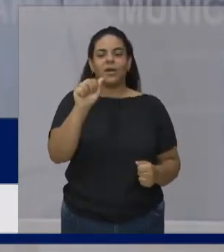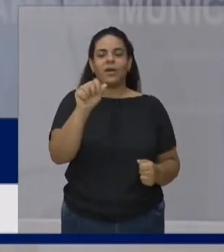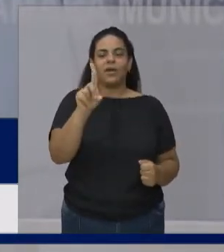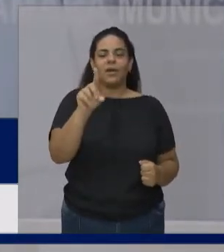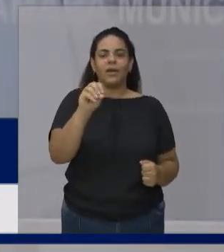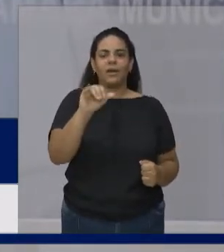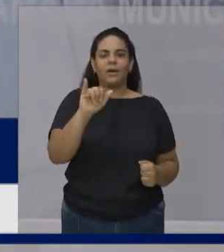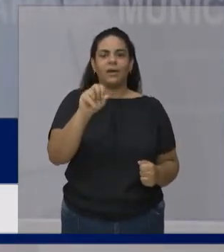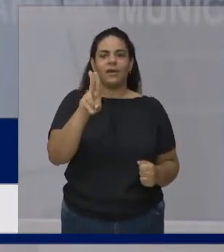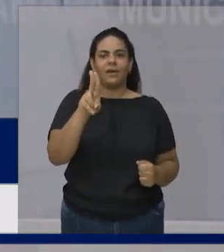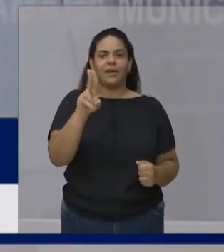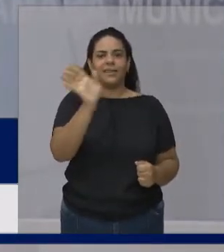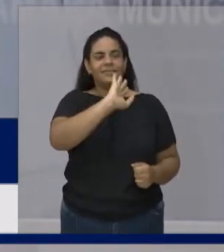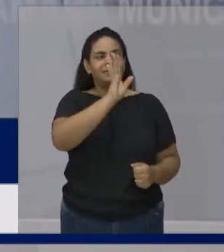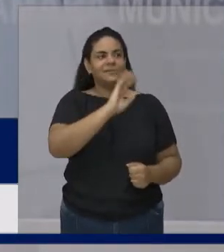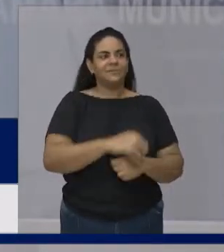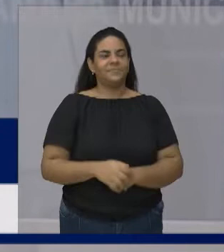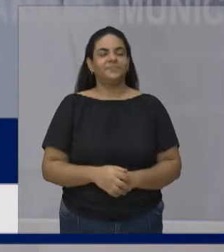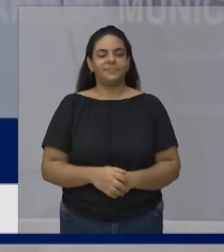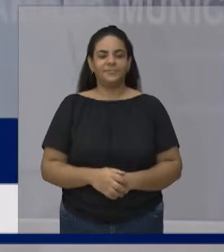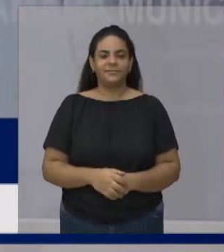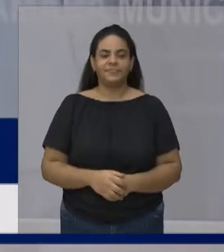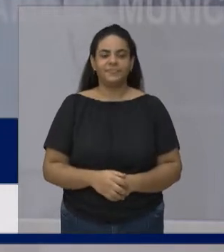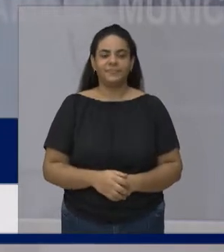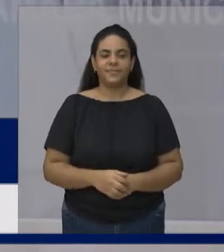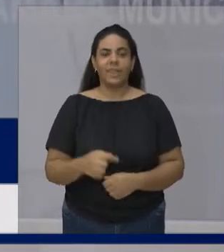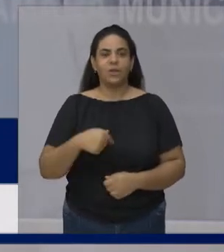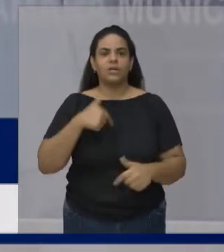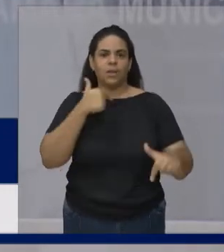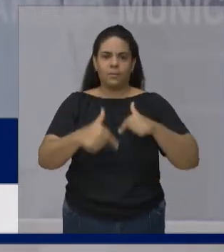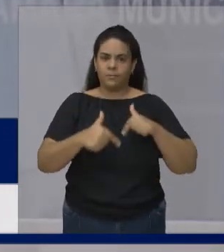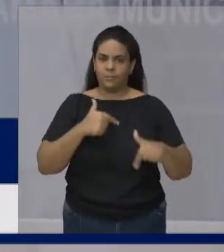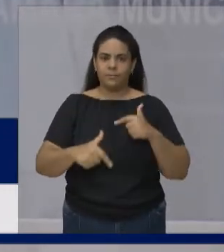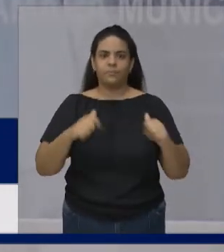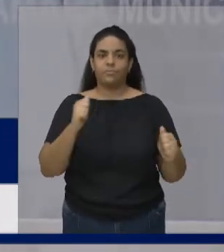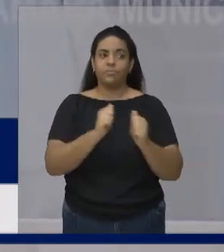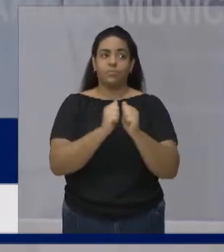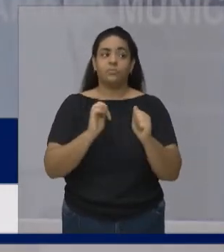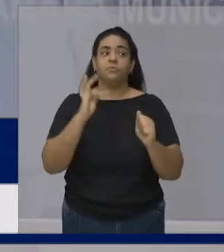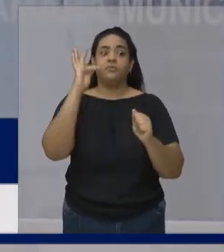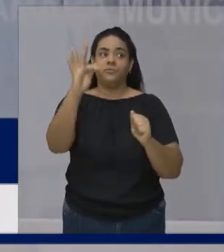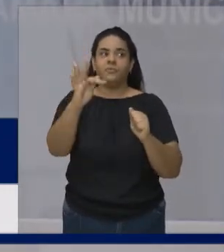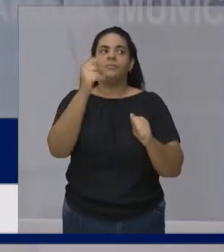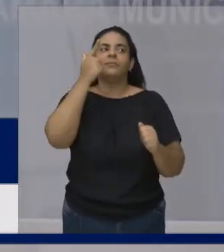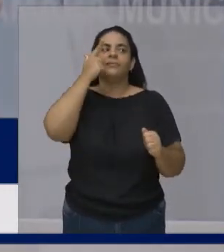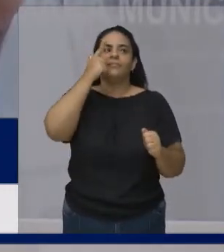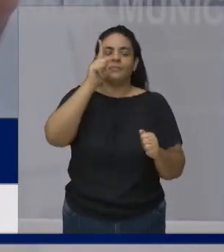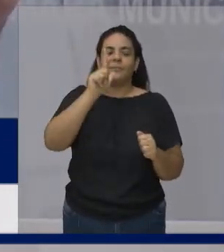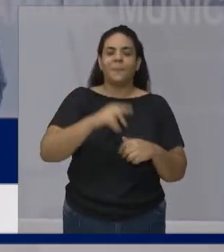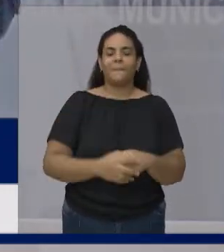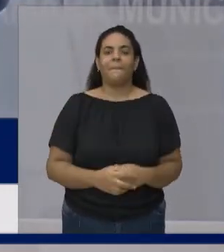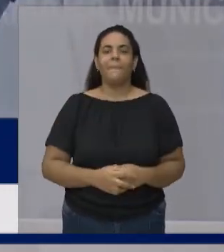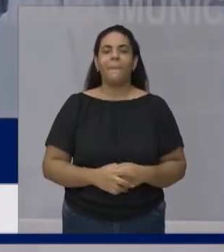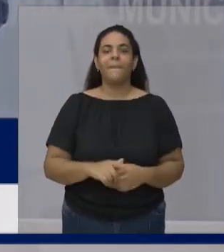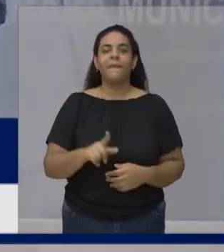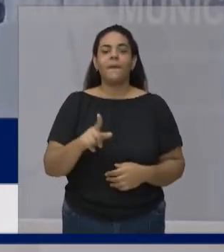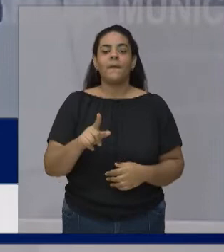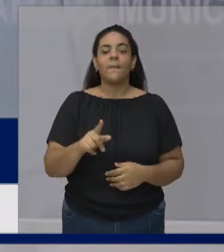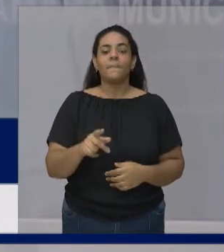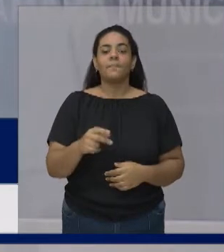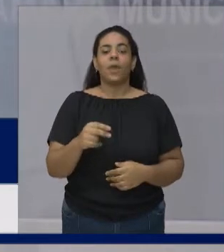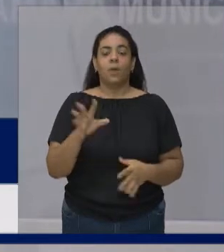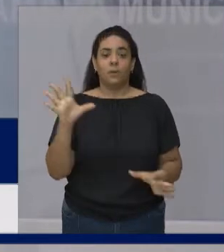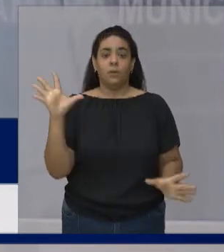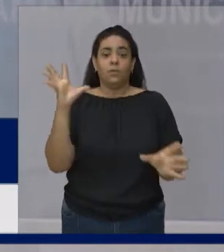estamos com um projeto muito bom aí Pela frente, não Aduil? Você não vale Mas quantas medalhas? Vamos lá, 27,